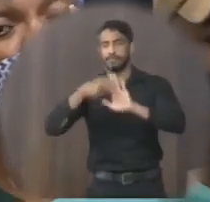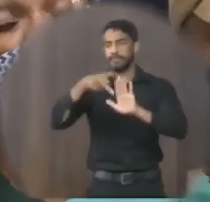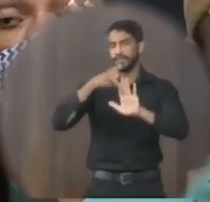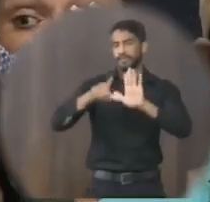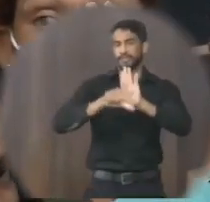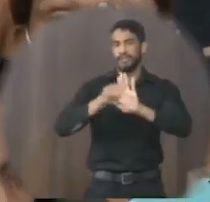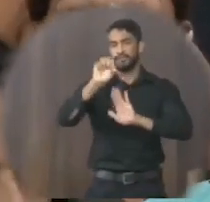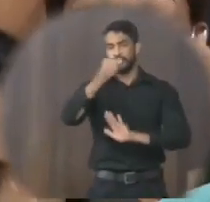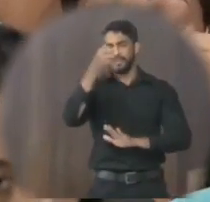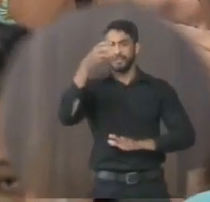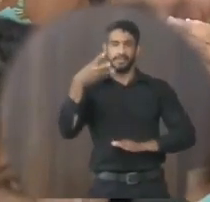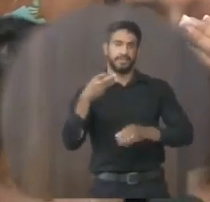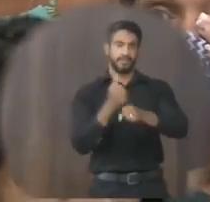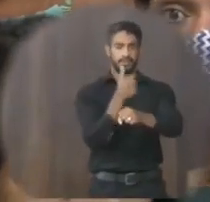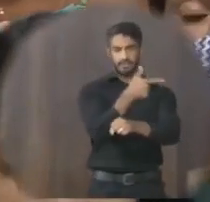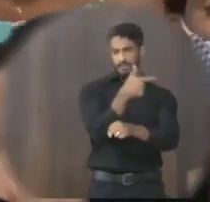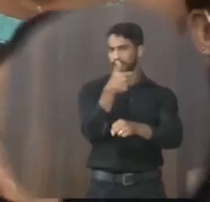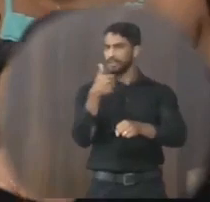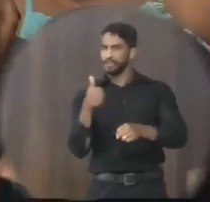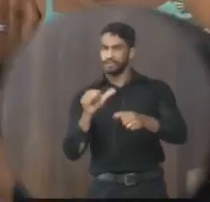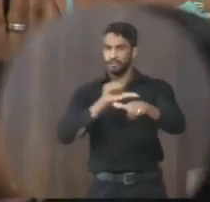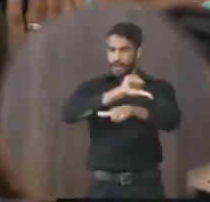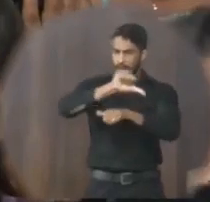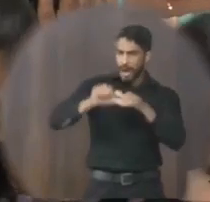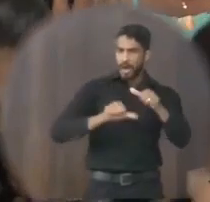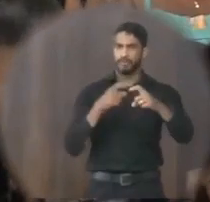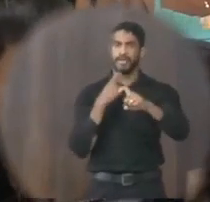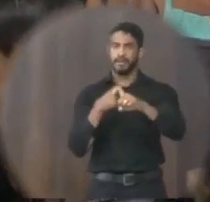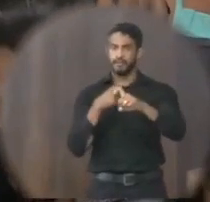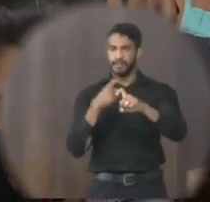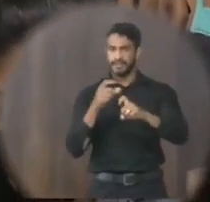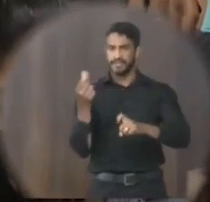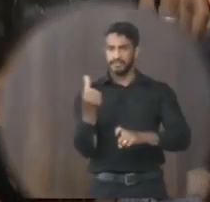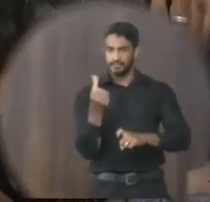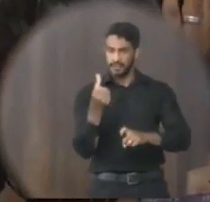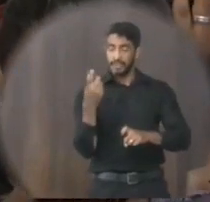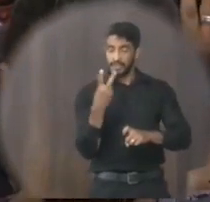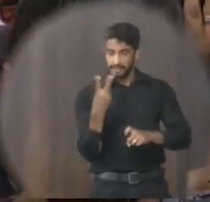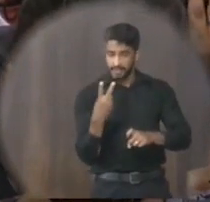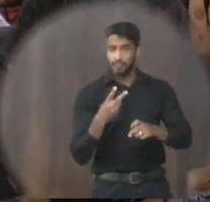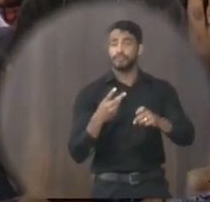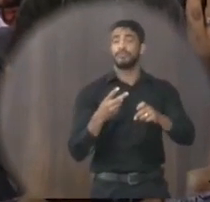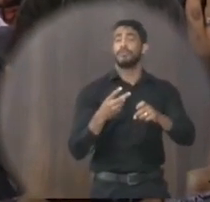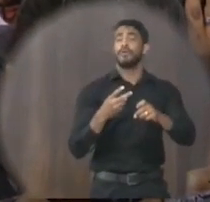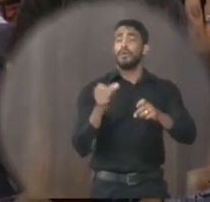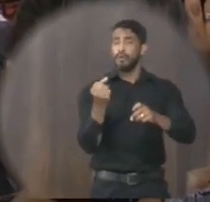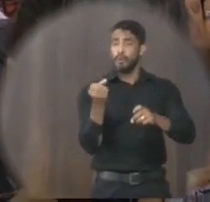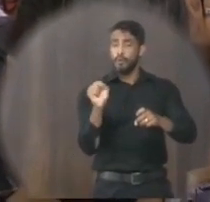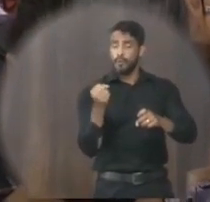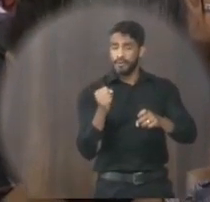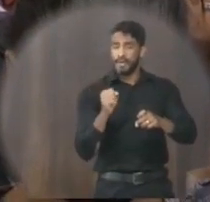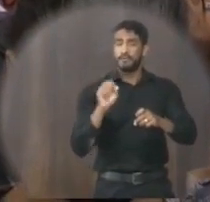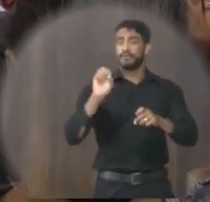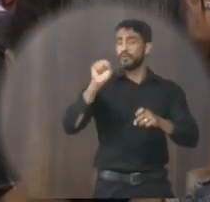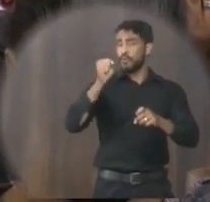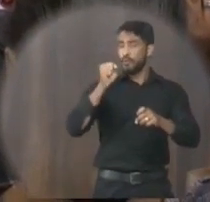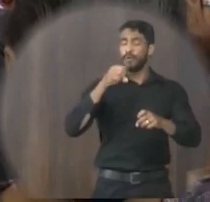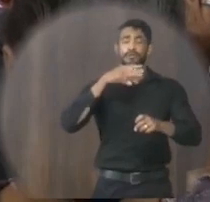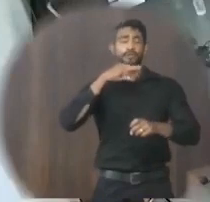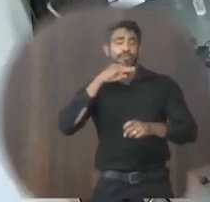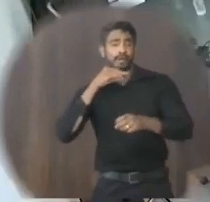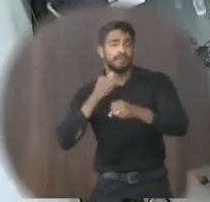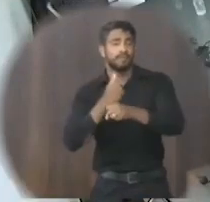lei 083-2021 Altere o inciso segundo do artigo 8º da lei 1459 De 8 de março de